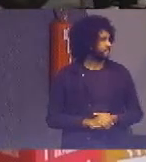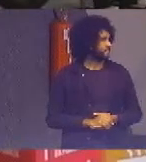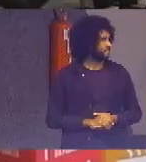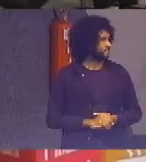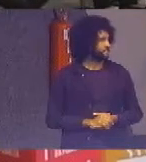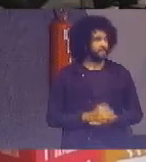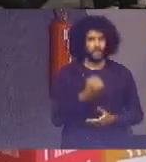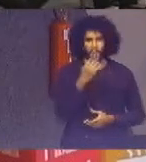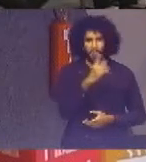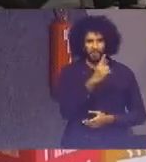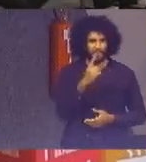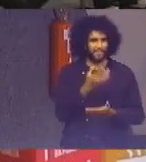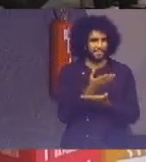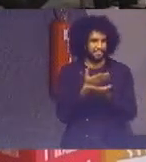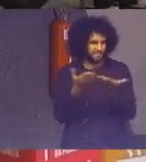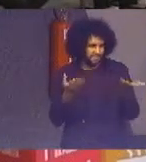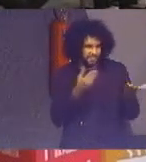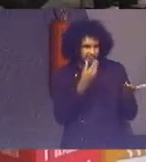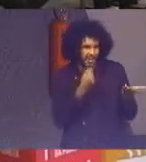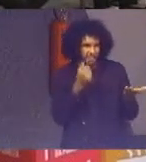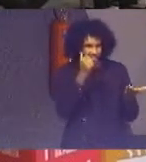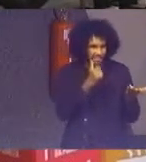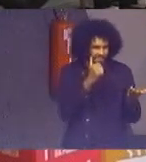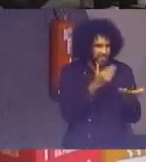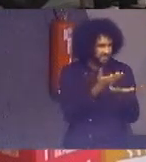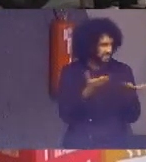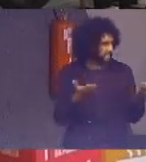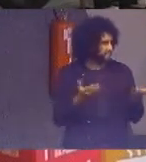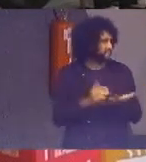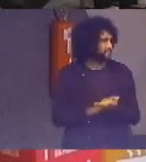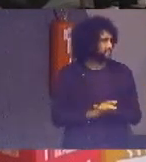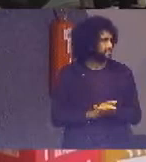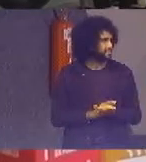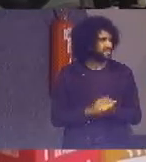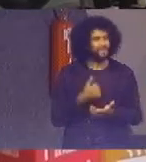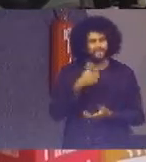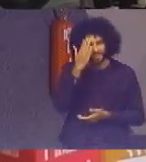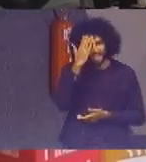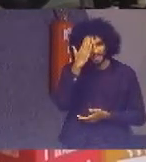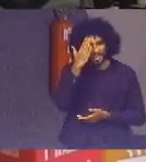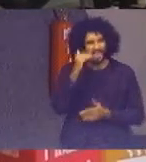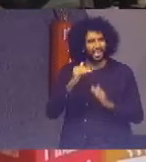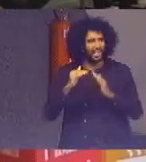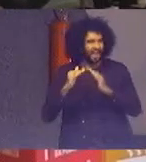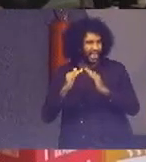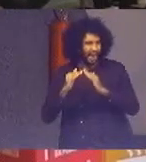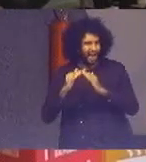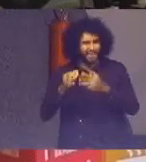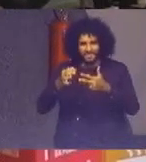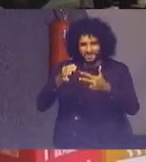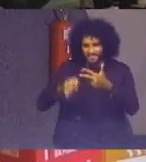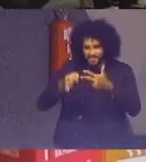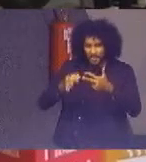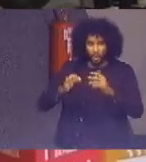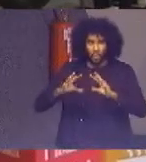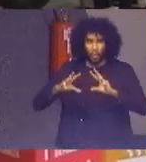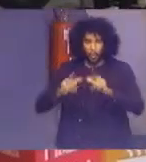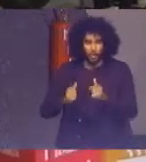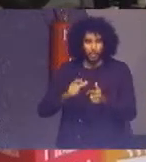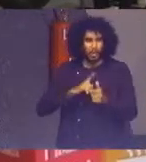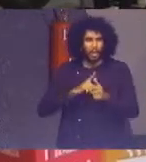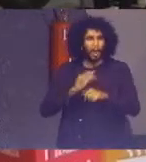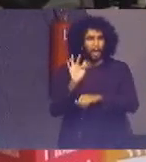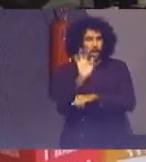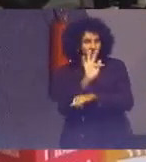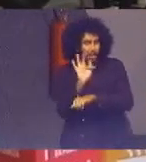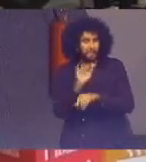Bom dia a todos e a todas. Eu sei que estou aqui na Casa do Judiciário, onde as coisas são todas muito formais,